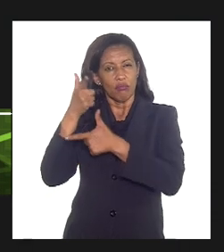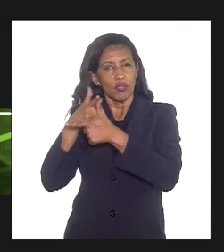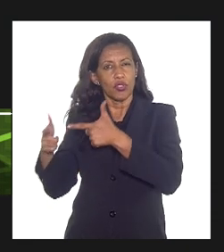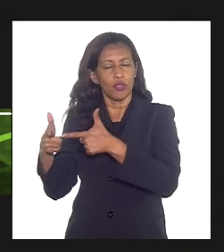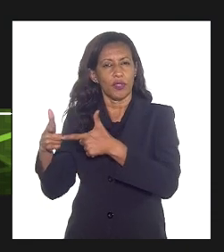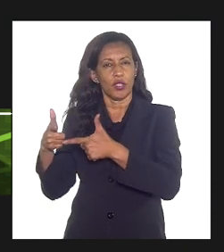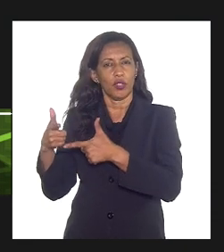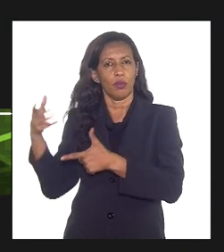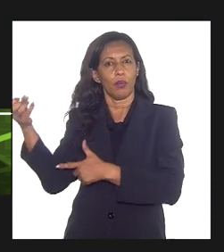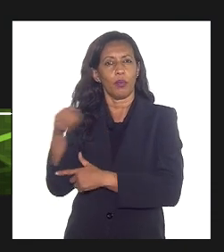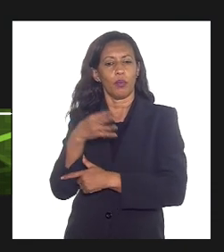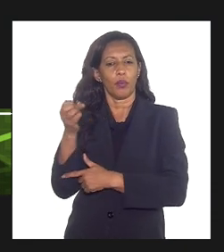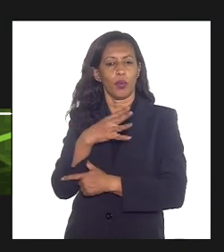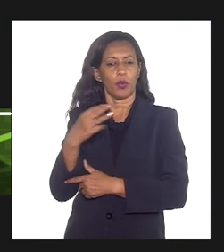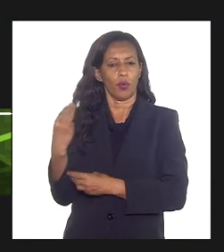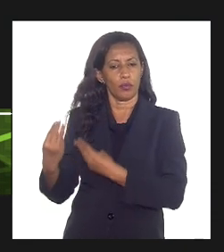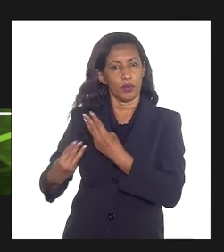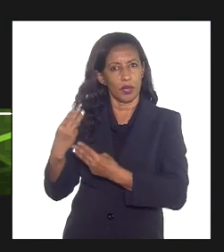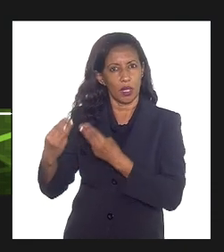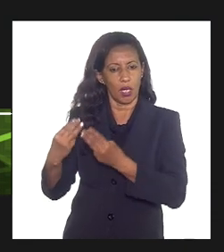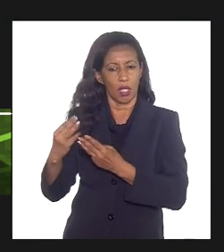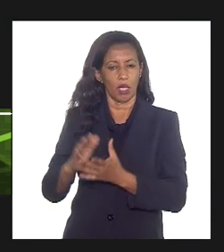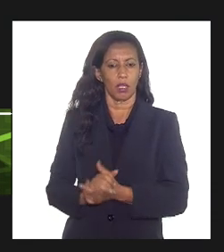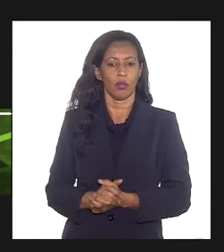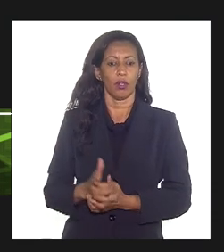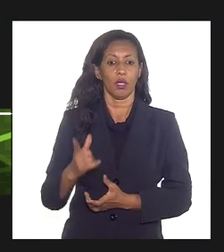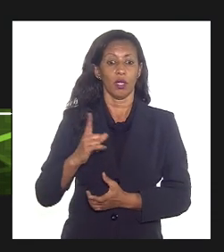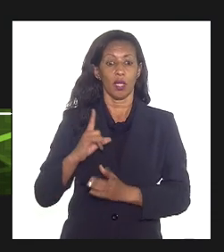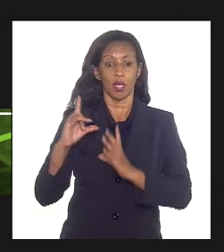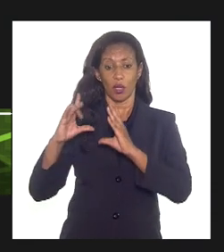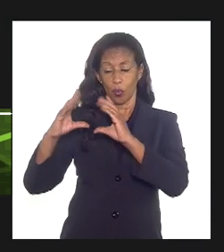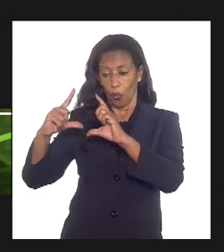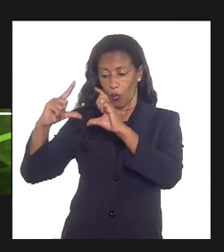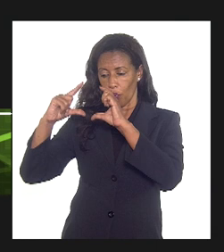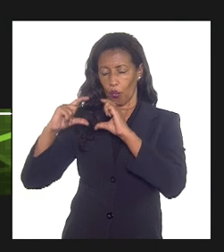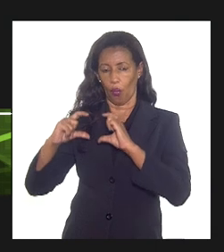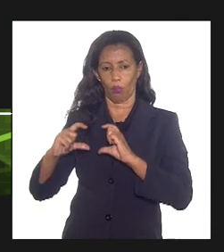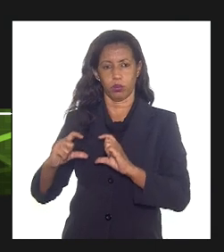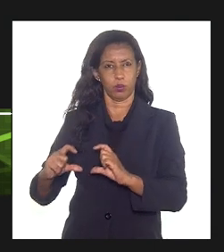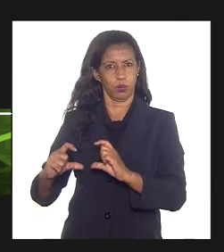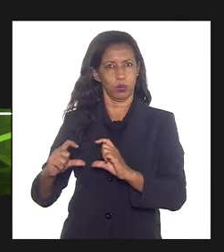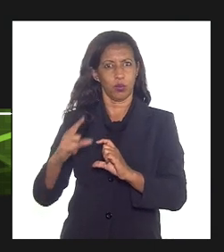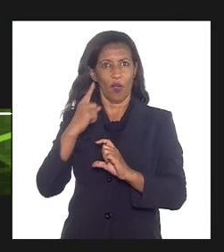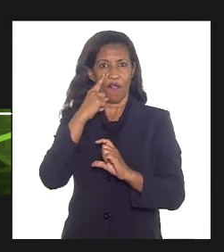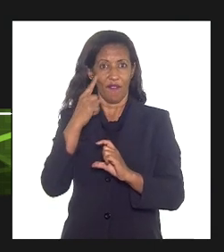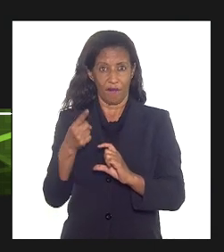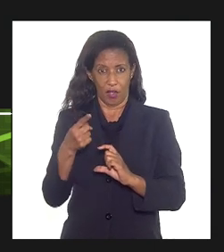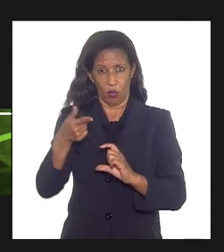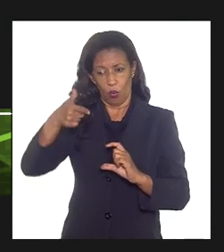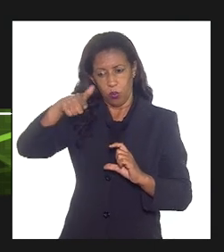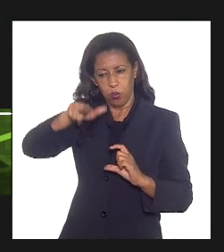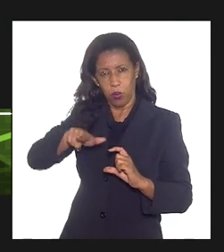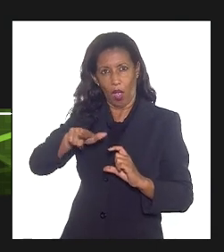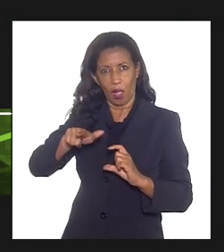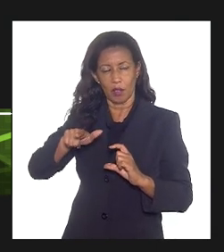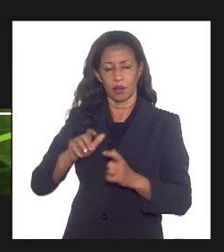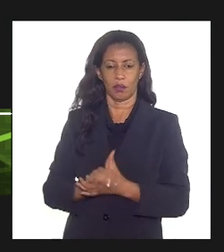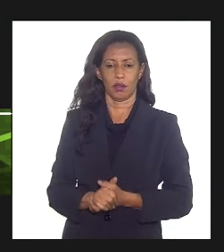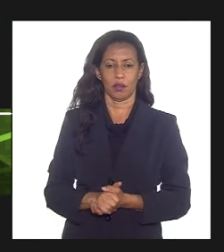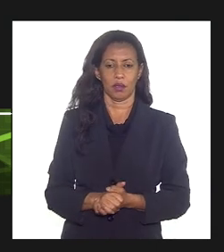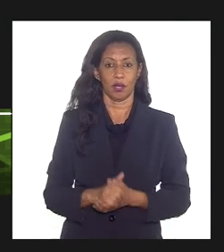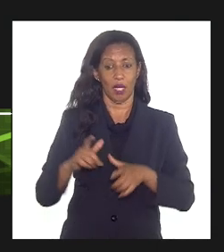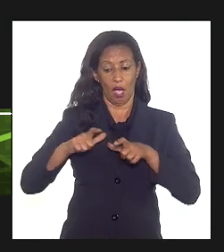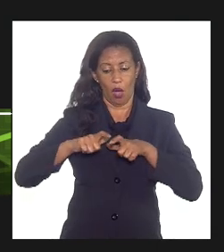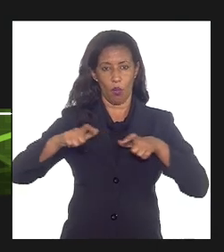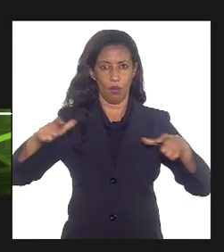E temos aqui, então, esse efeito no pressuposto de que a revisão, tendo ampliado o prazo, também